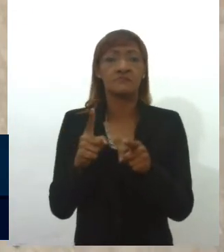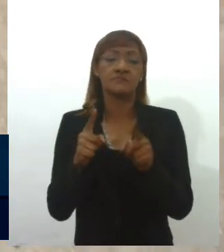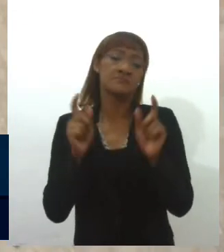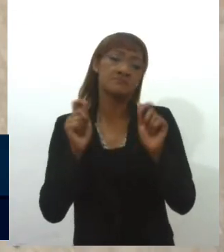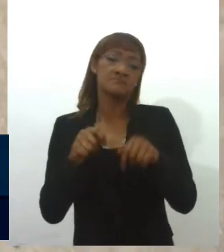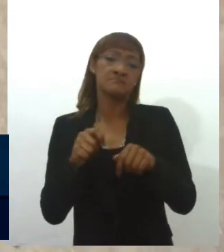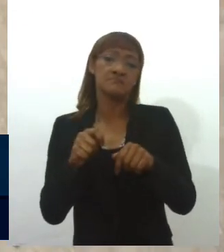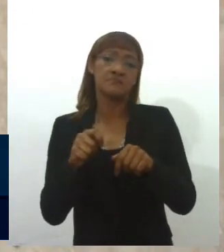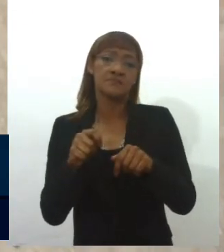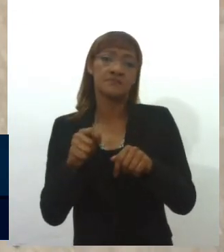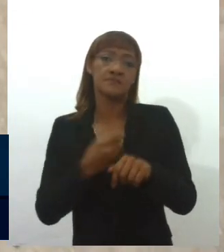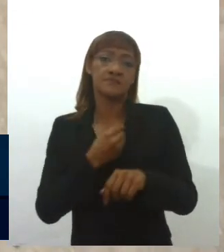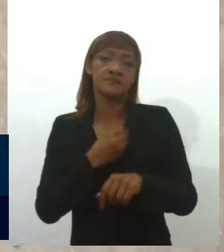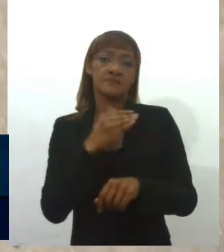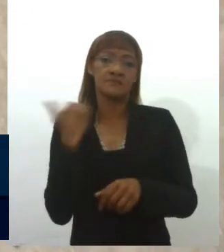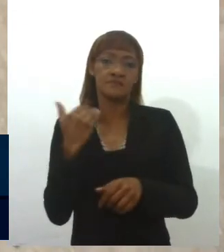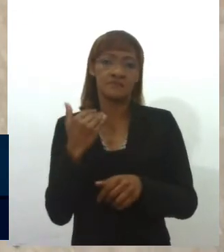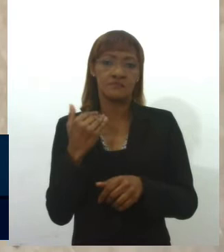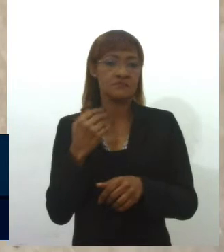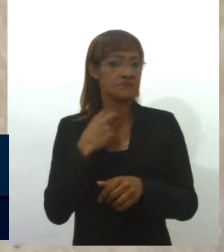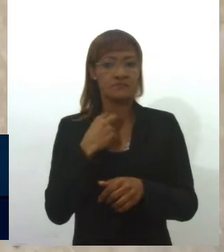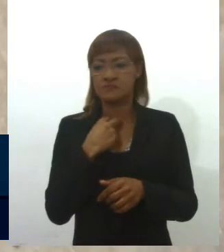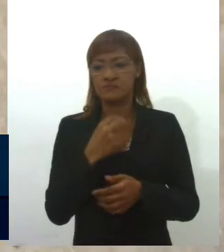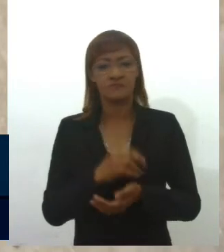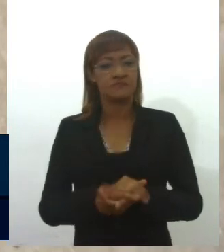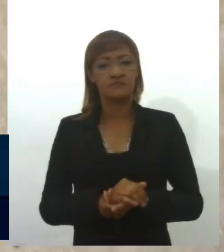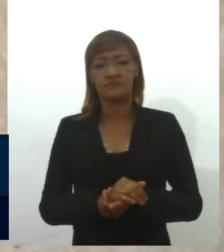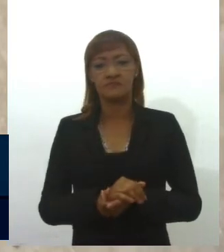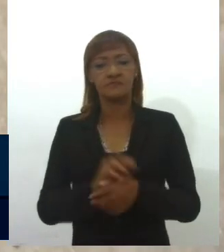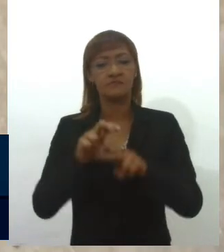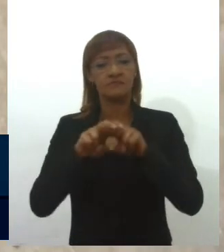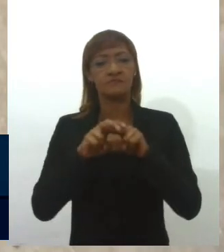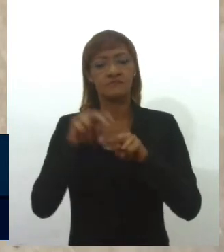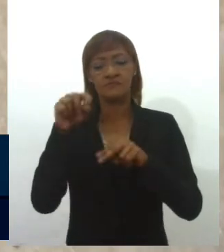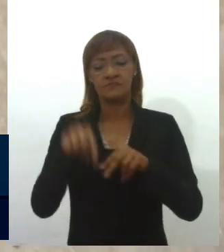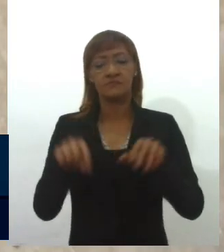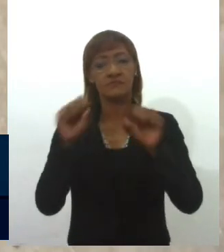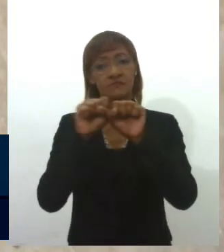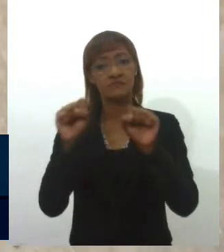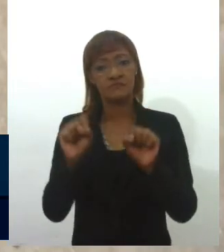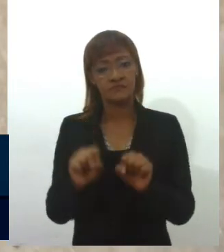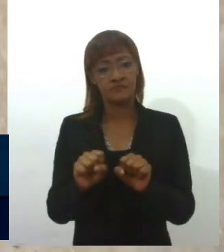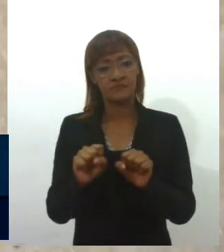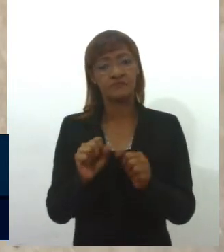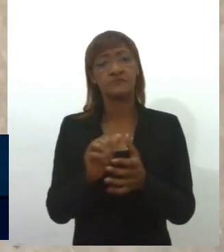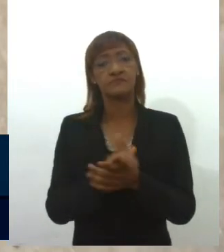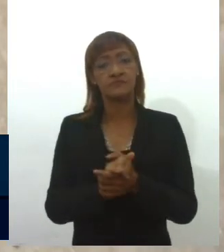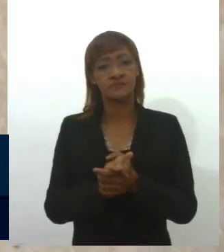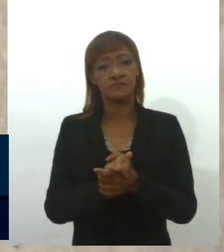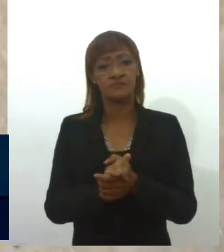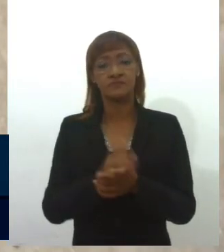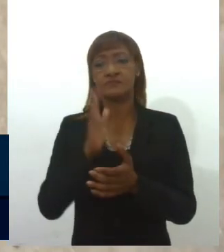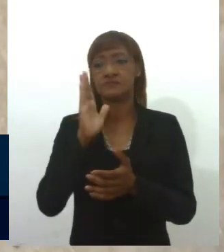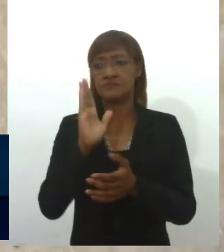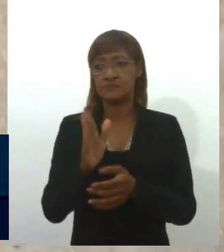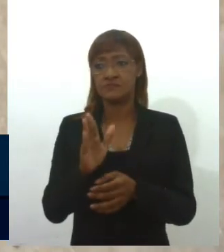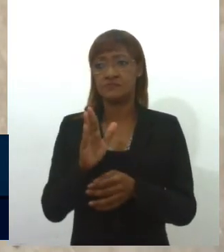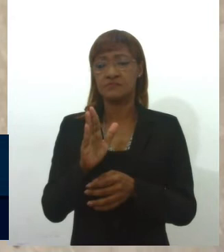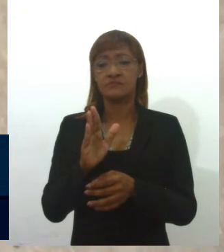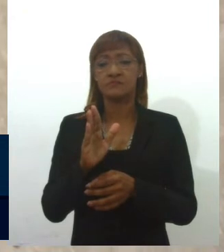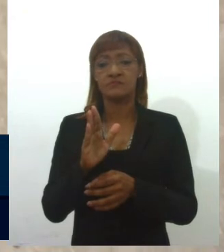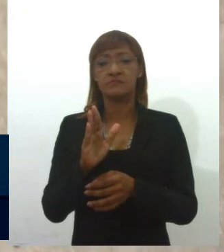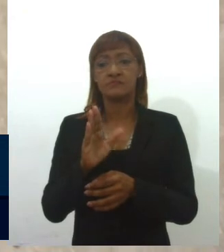não dá. Por isso, o sistema misto, remoto, já é de domínio desta Casa